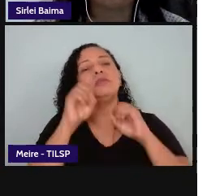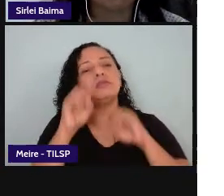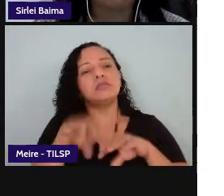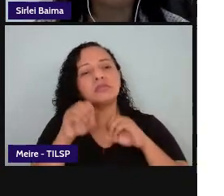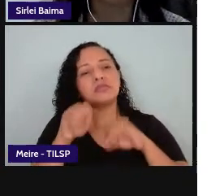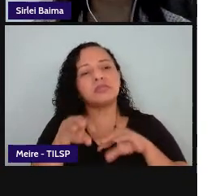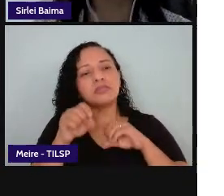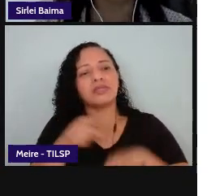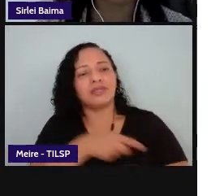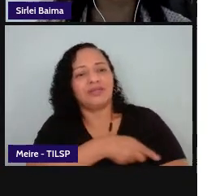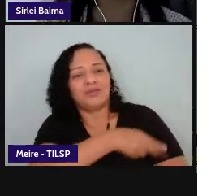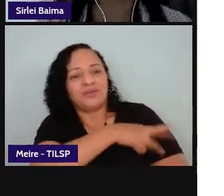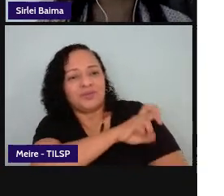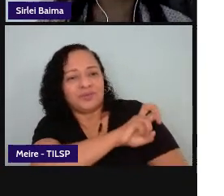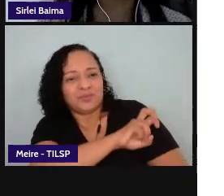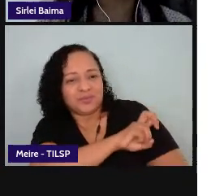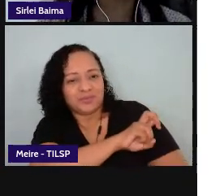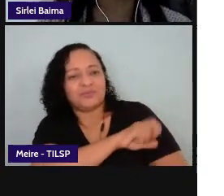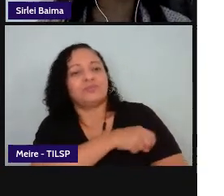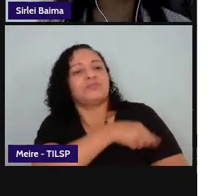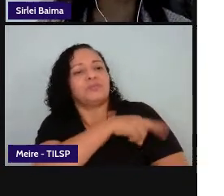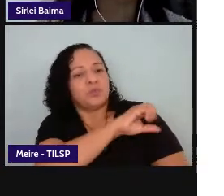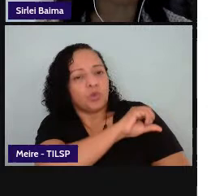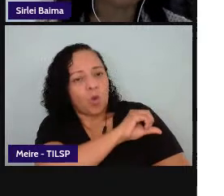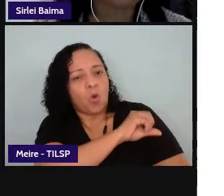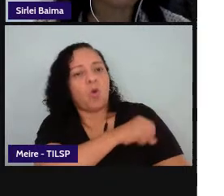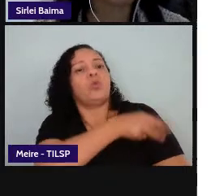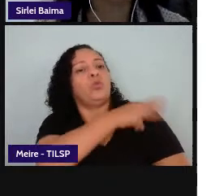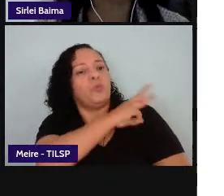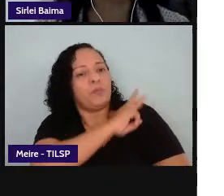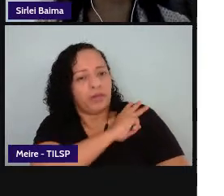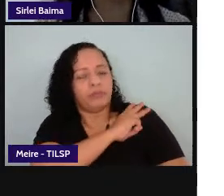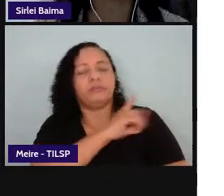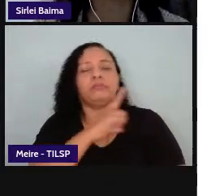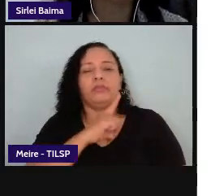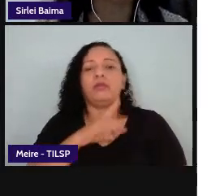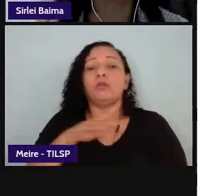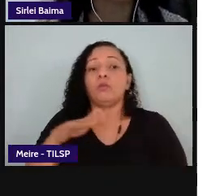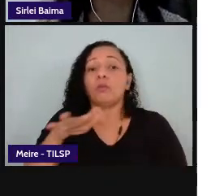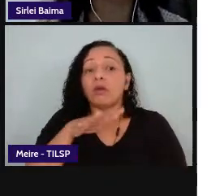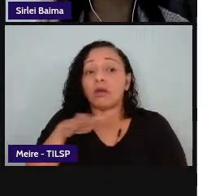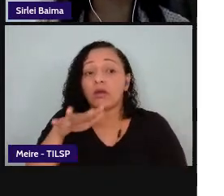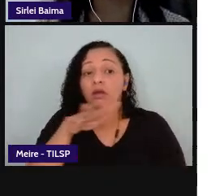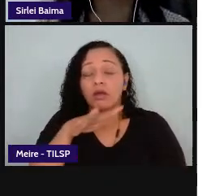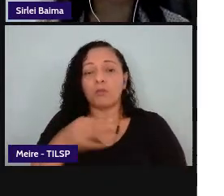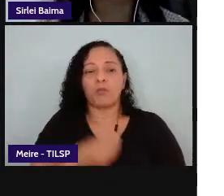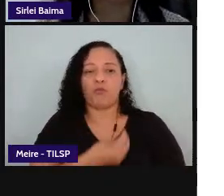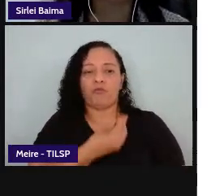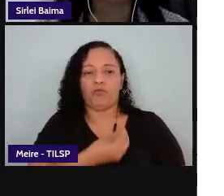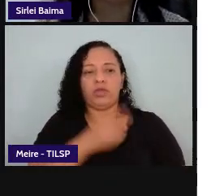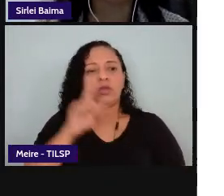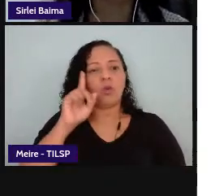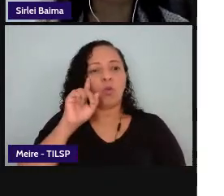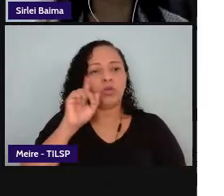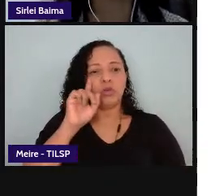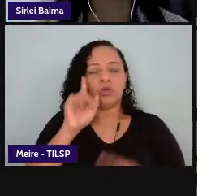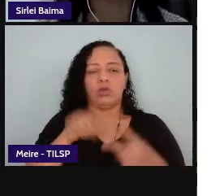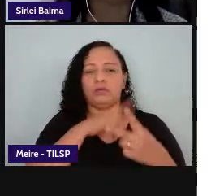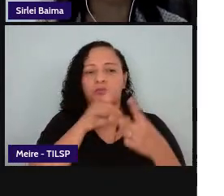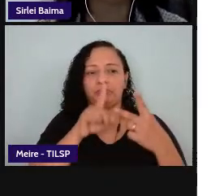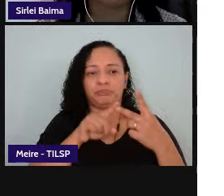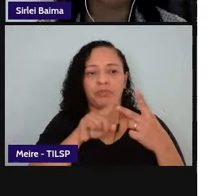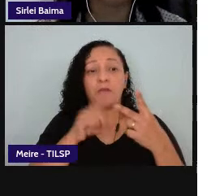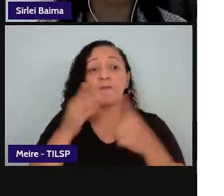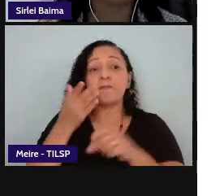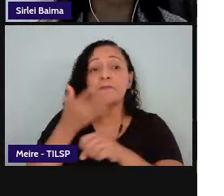até o ensino médio eu tenho campo da vida cotidiana para os anos iniciais campo das práticas e pesquisas